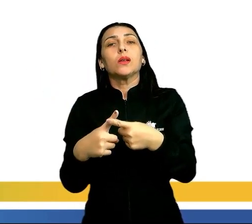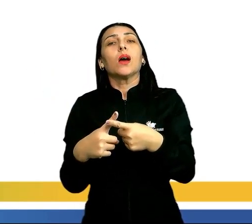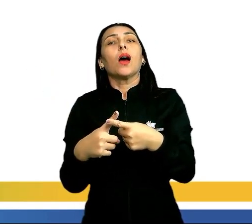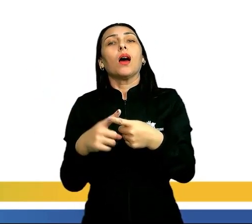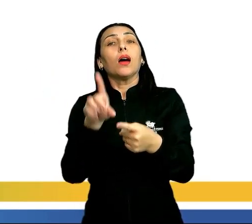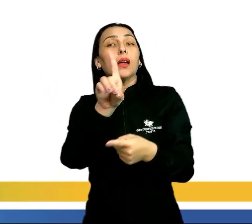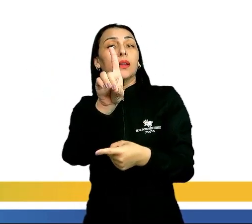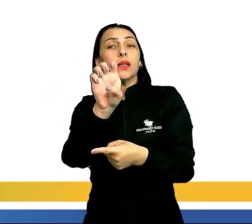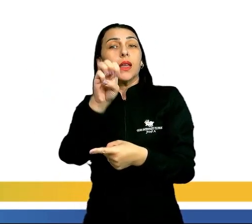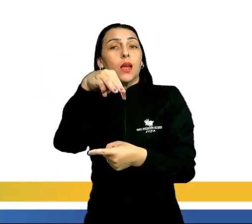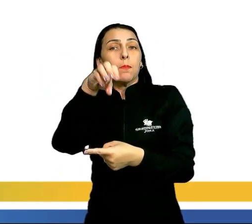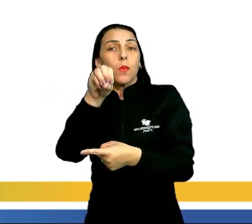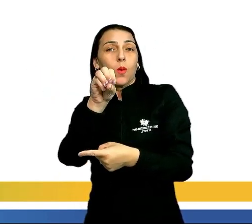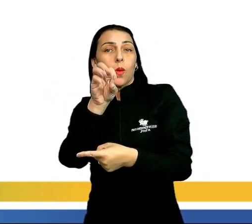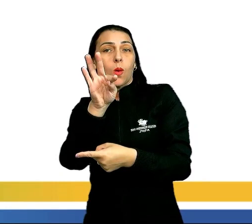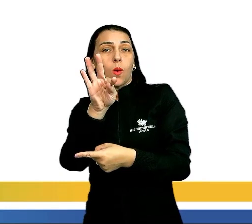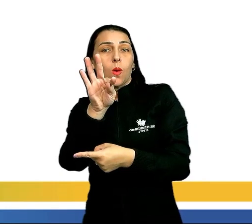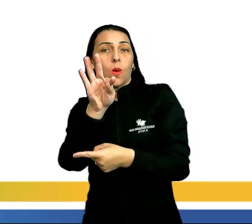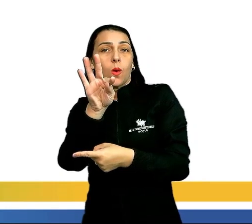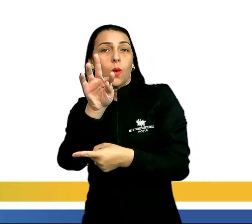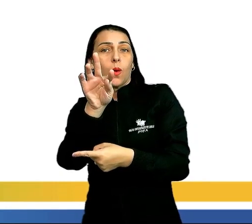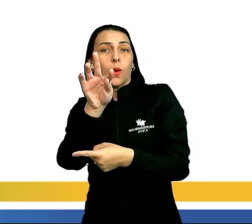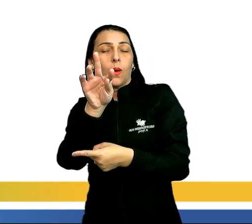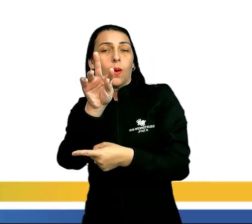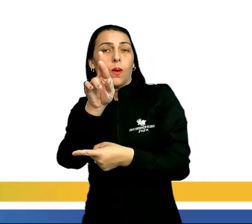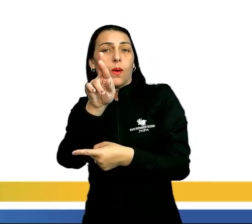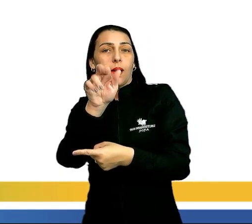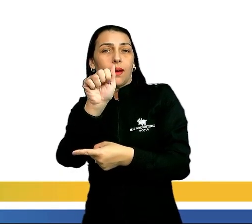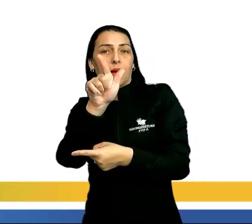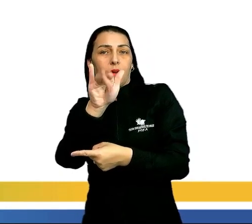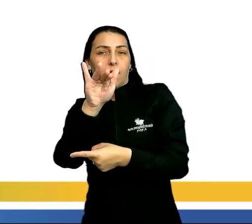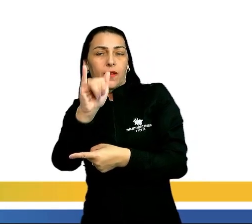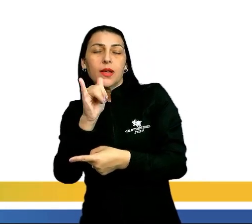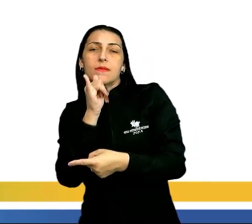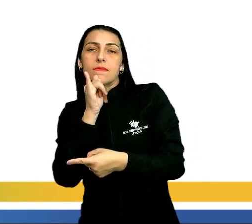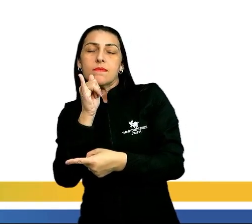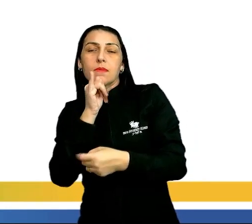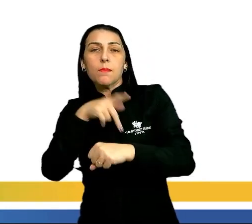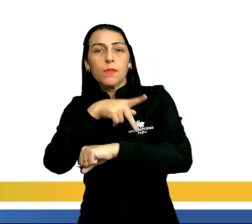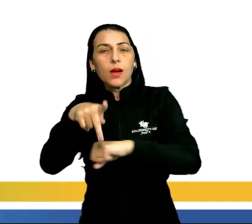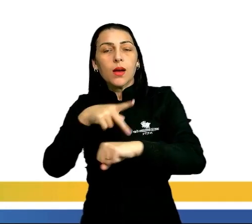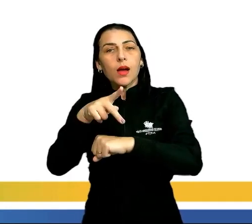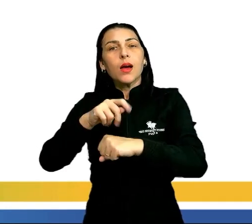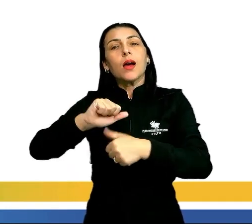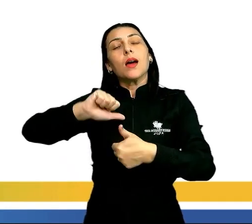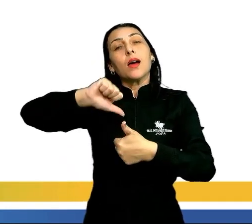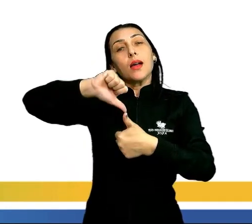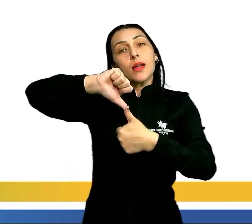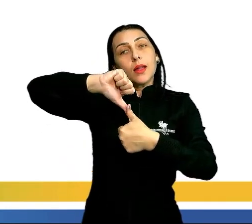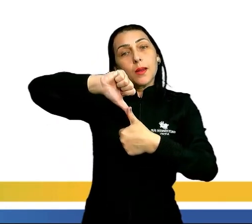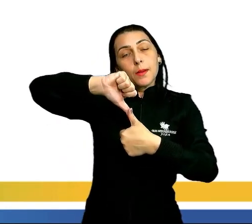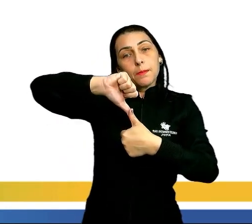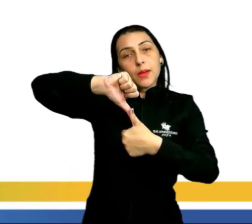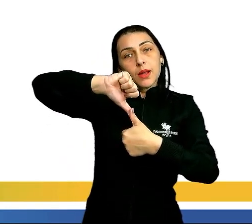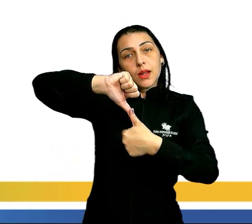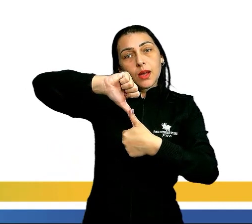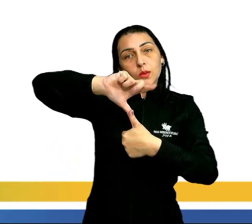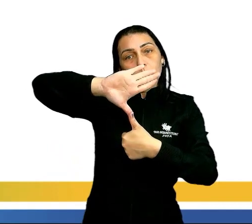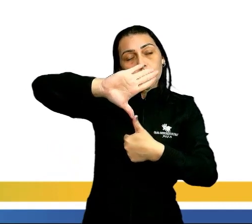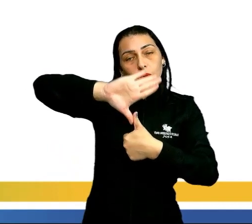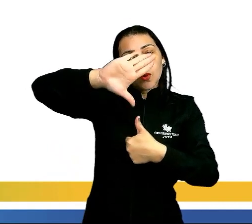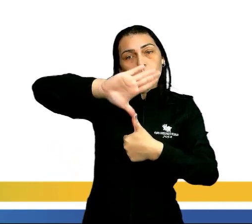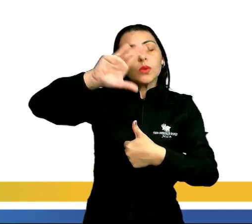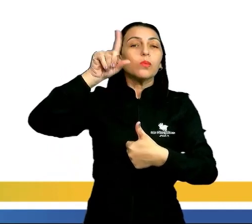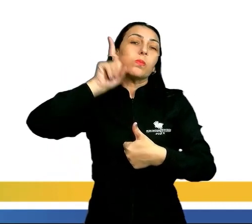demográfica. Qual seria o exemplo? A gente tem como exemplo países da América do Norte, como Canadá, os